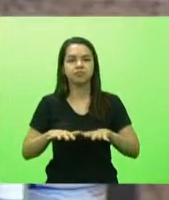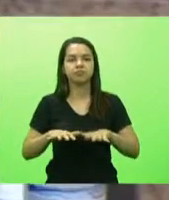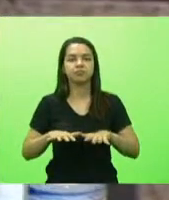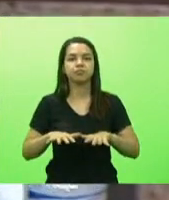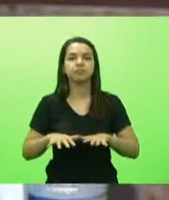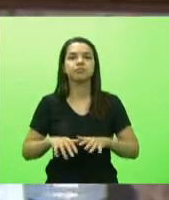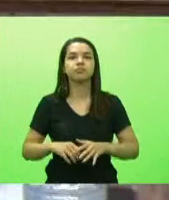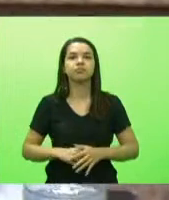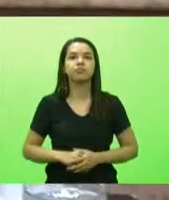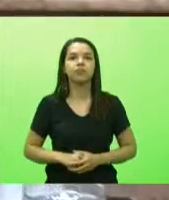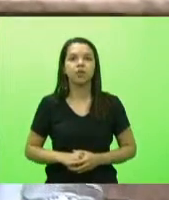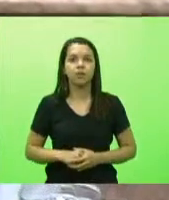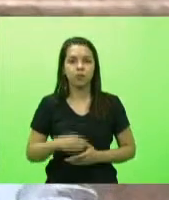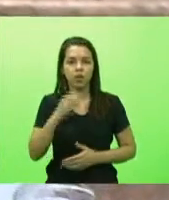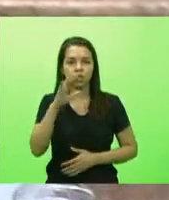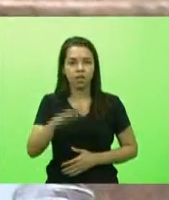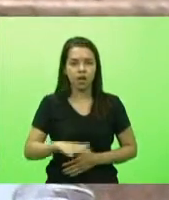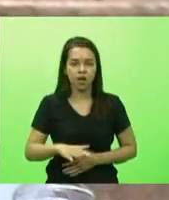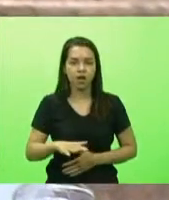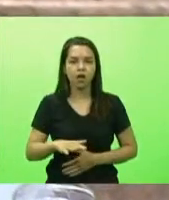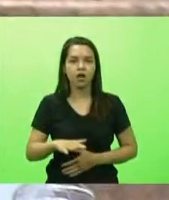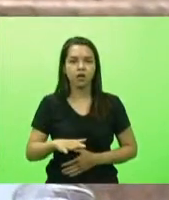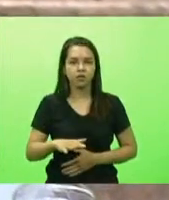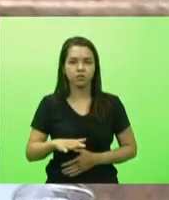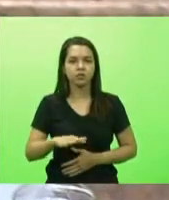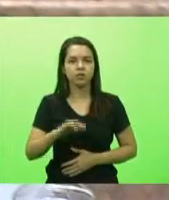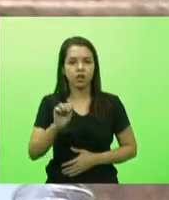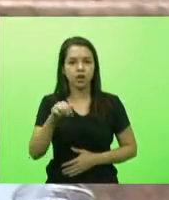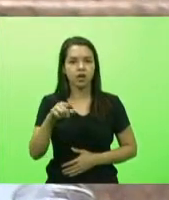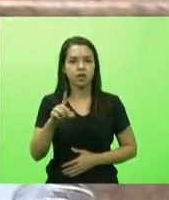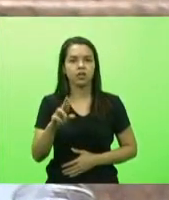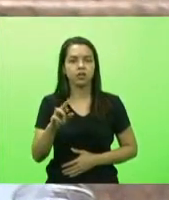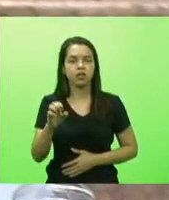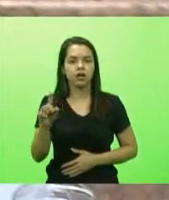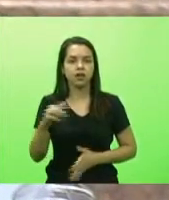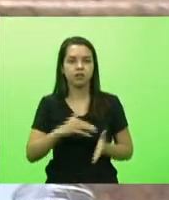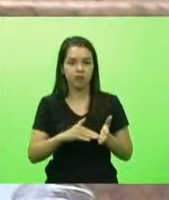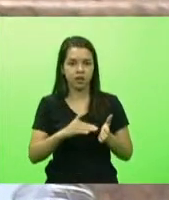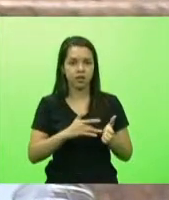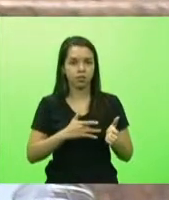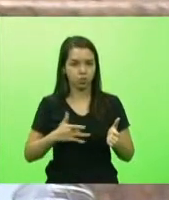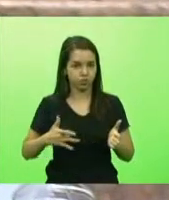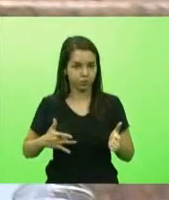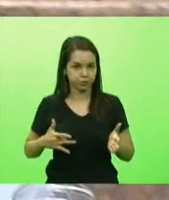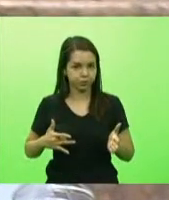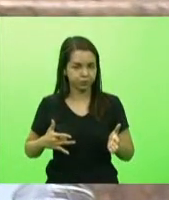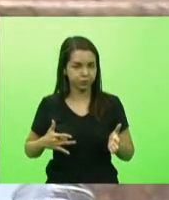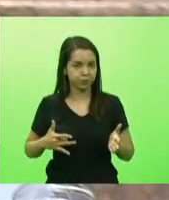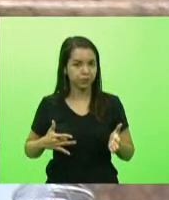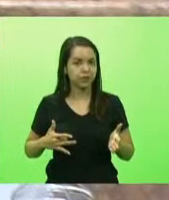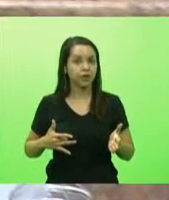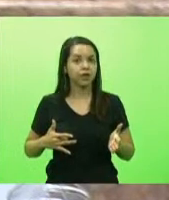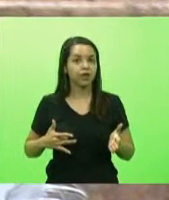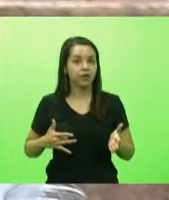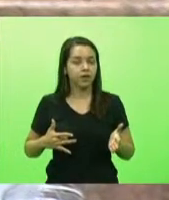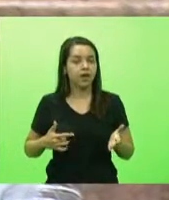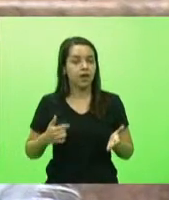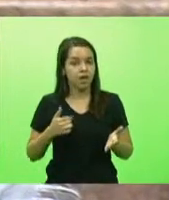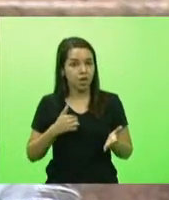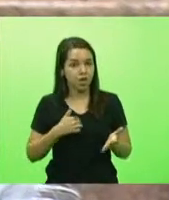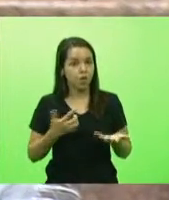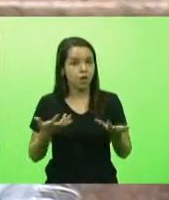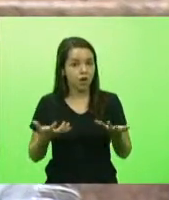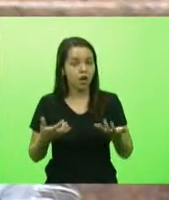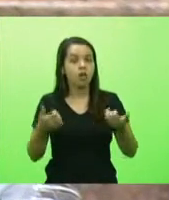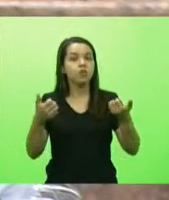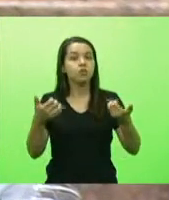boa tarde meu amigo André Mota secretário de saúde inicialmente eu queria dizer que o parlamento